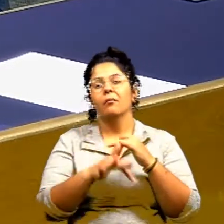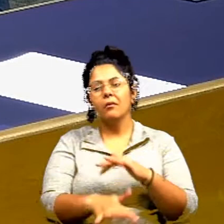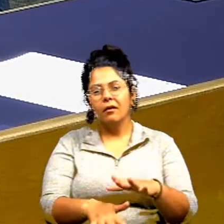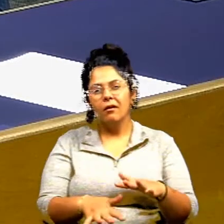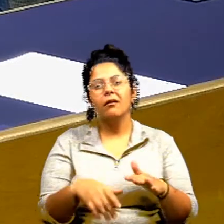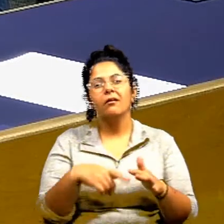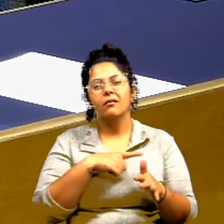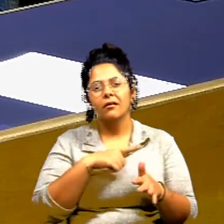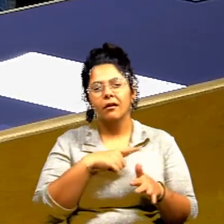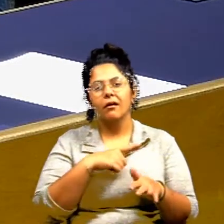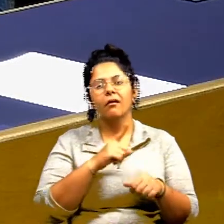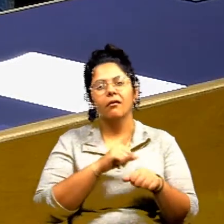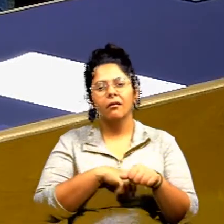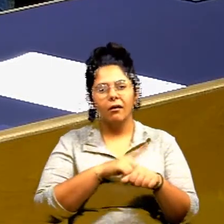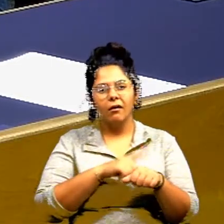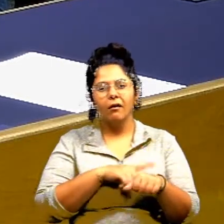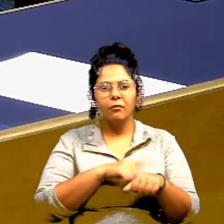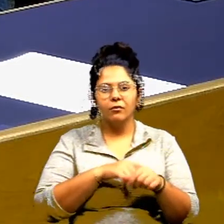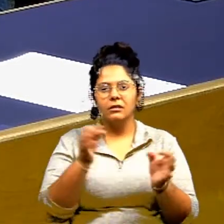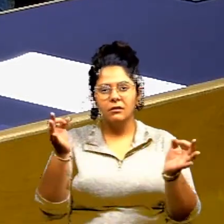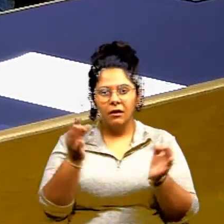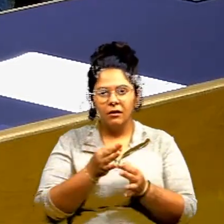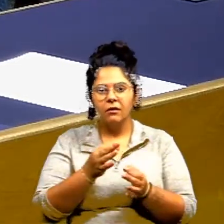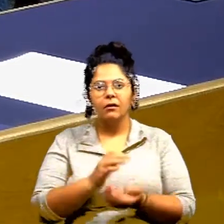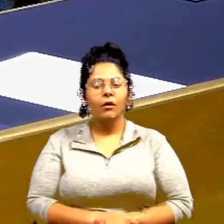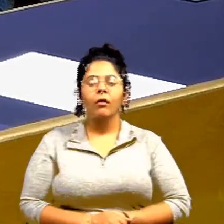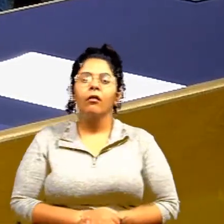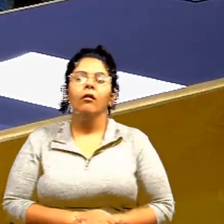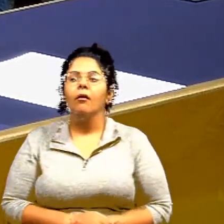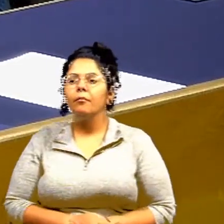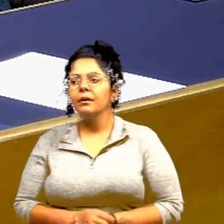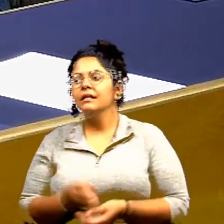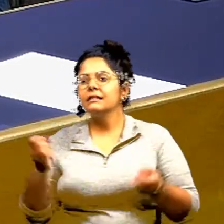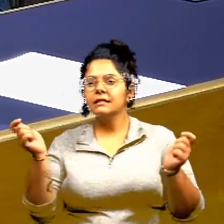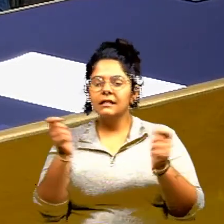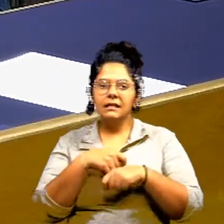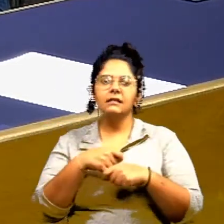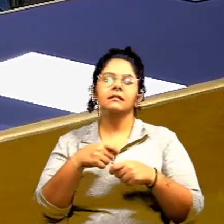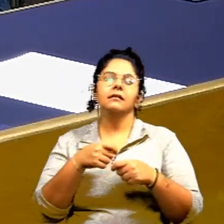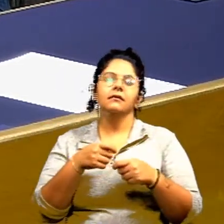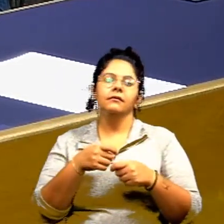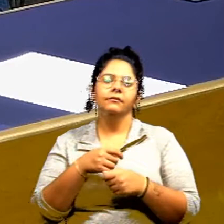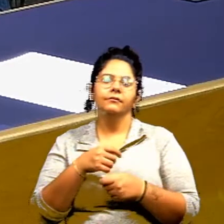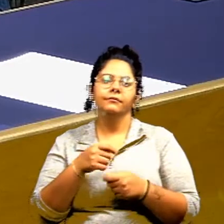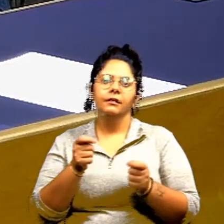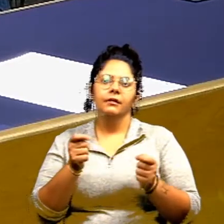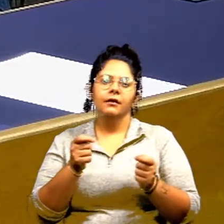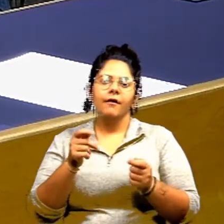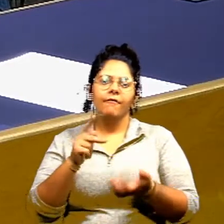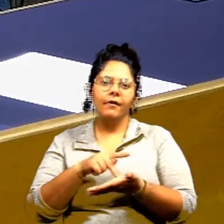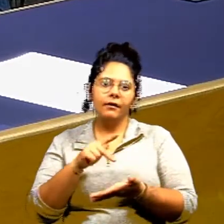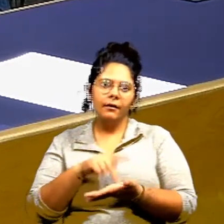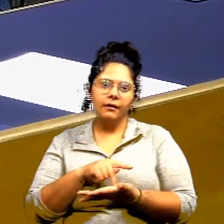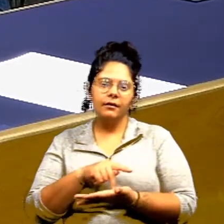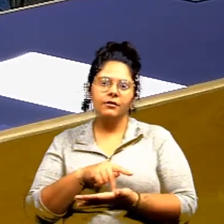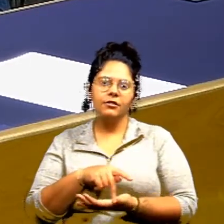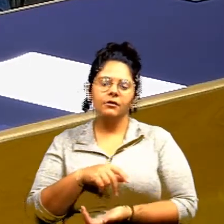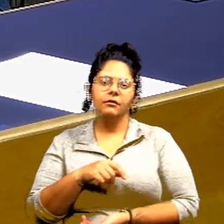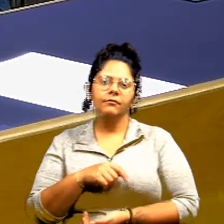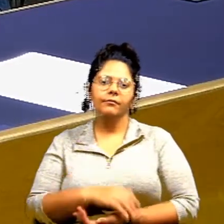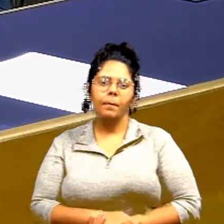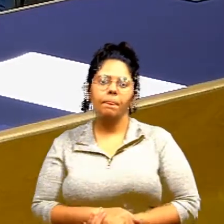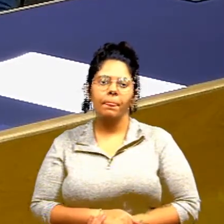os prazos e a gente não pode eu acho que nós temos que ter um discernimento às vezes a gente tem 99%